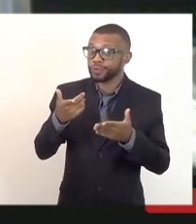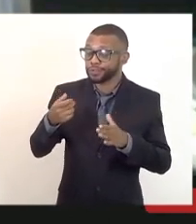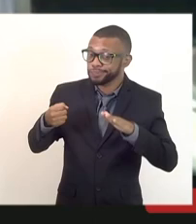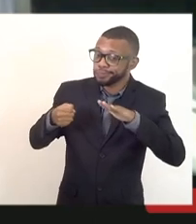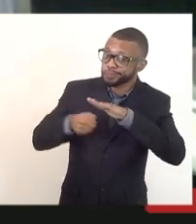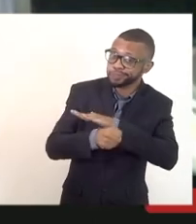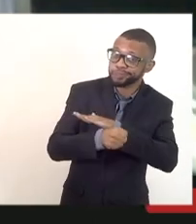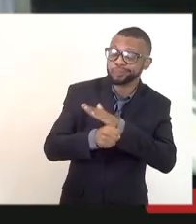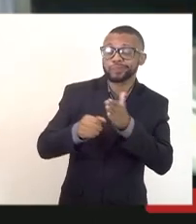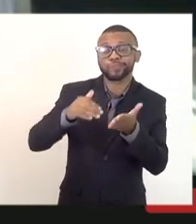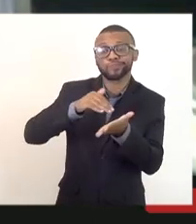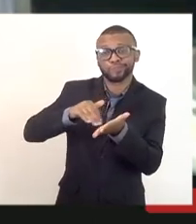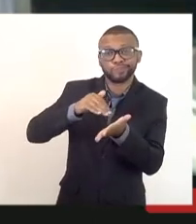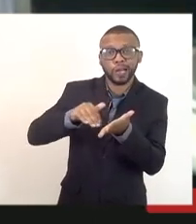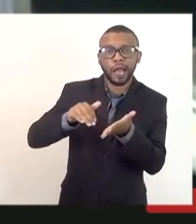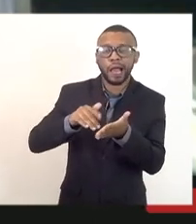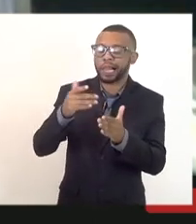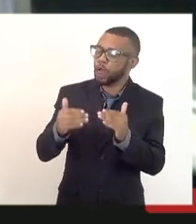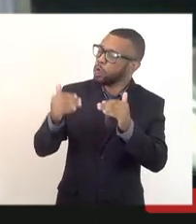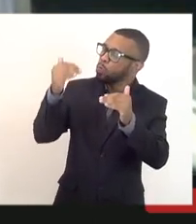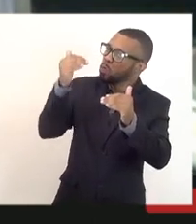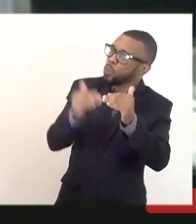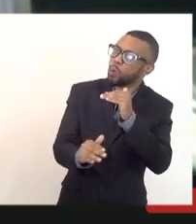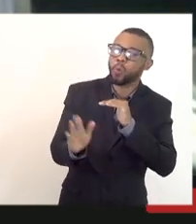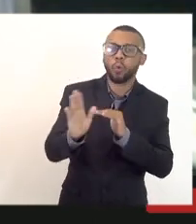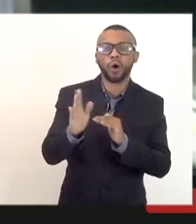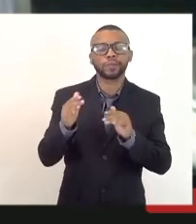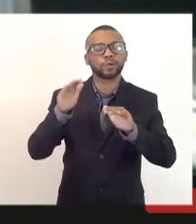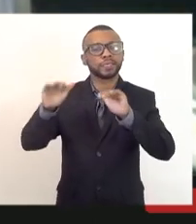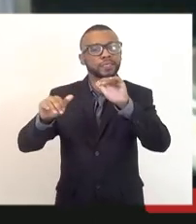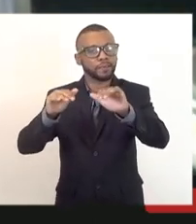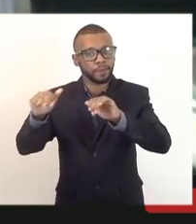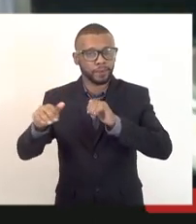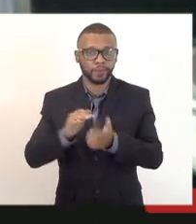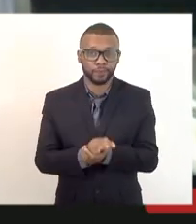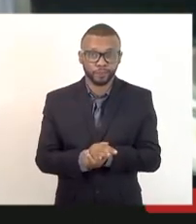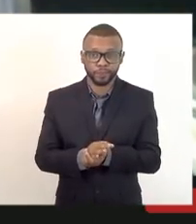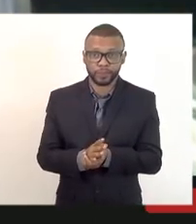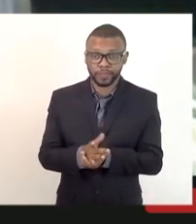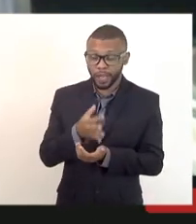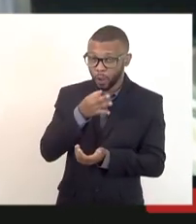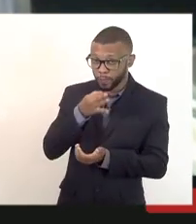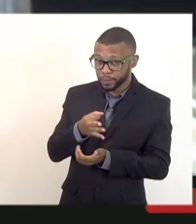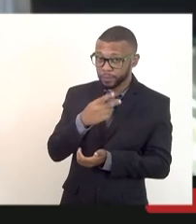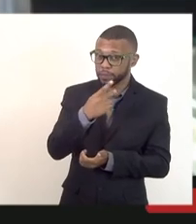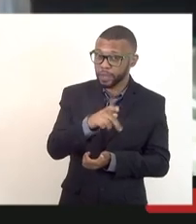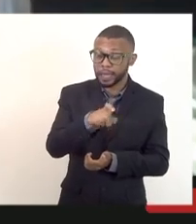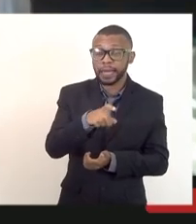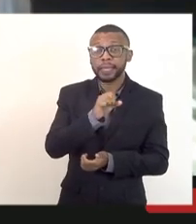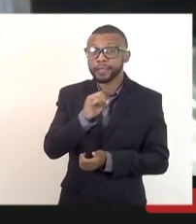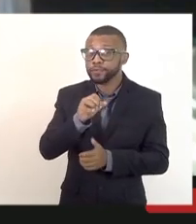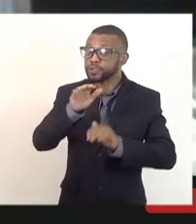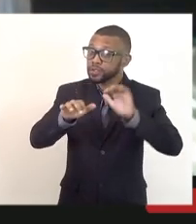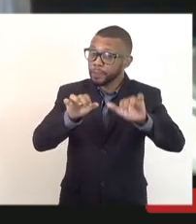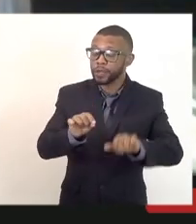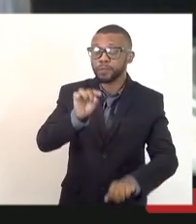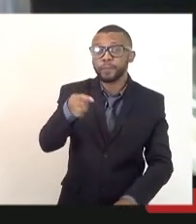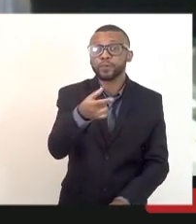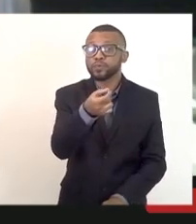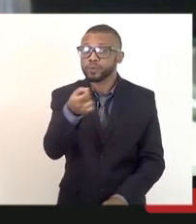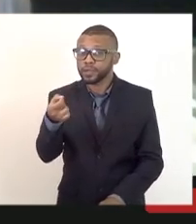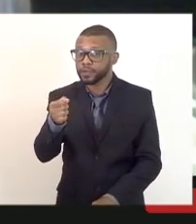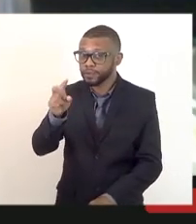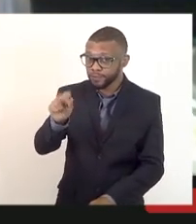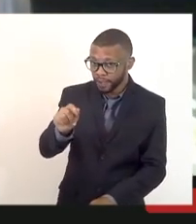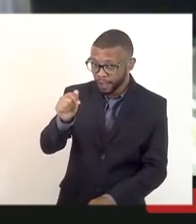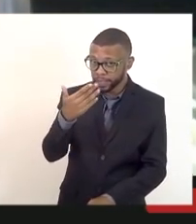não concorda com esse chamamento. Ela acha que se foi chamado 1.200 candidatos o número de vagas tem que estar em torno